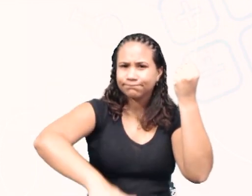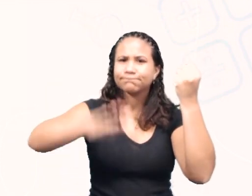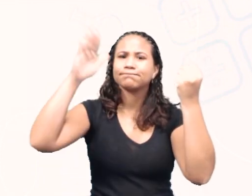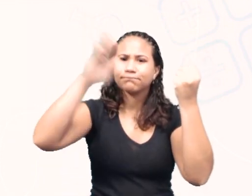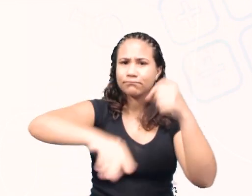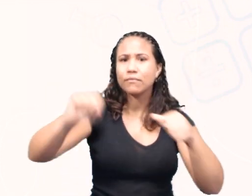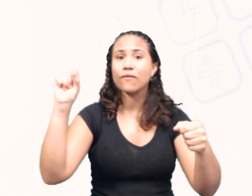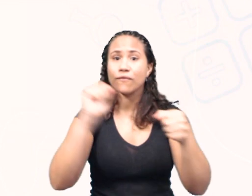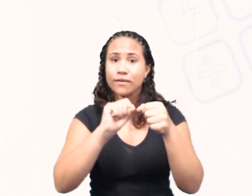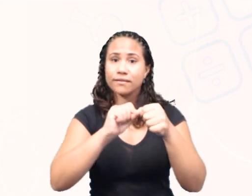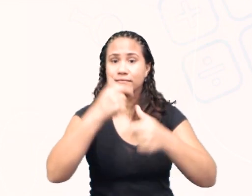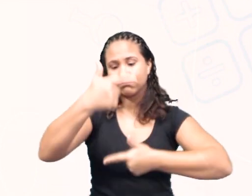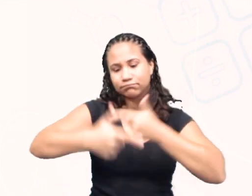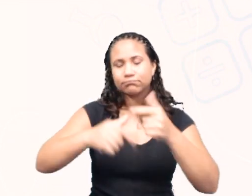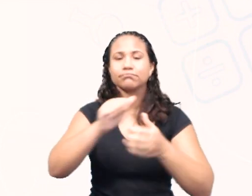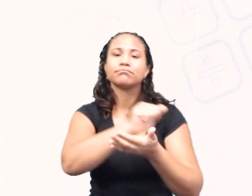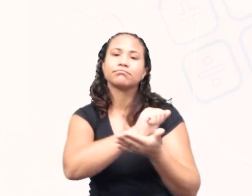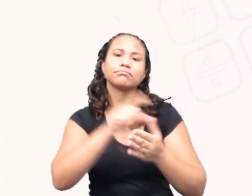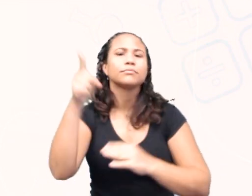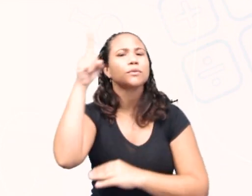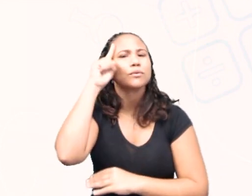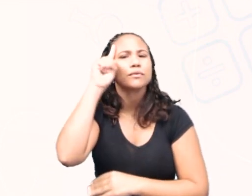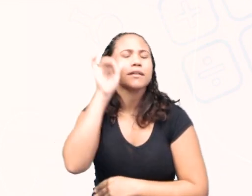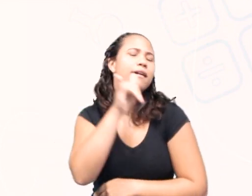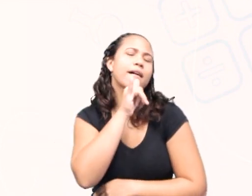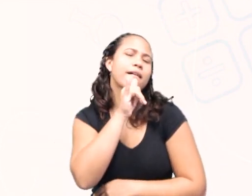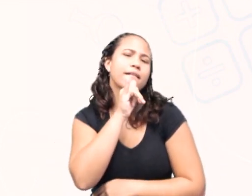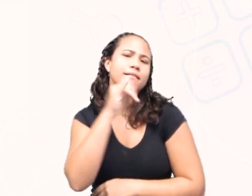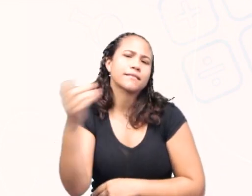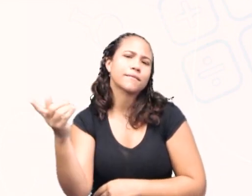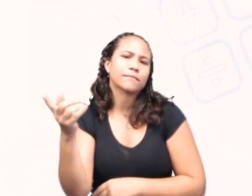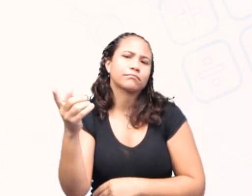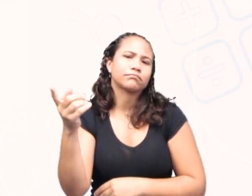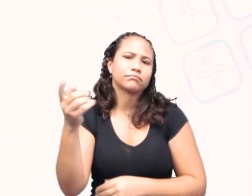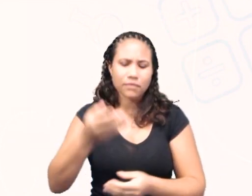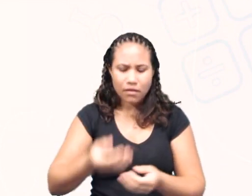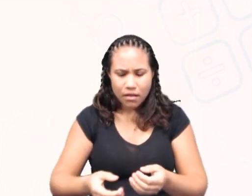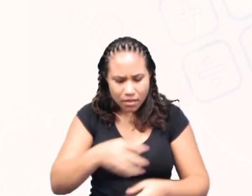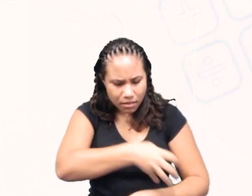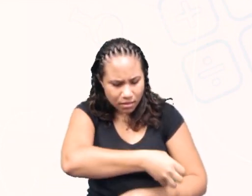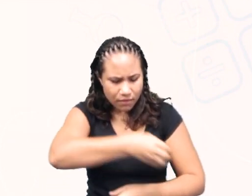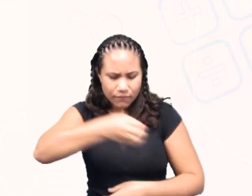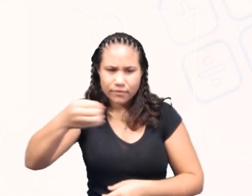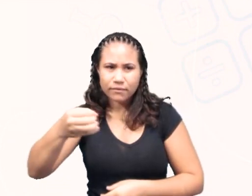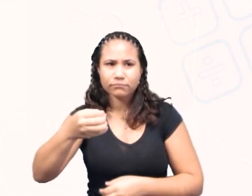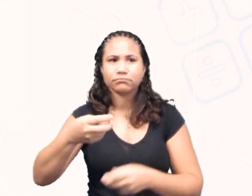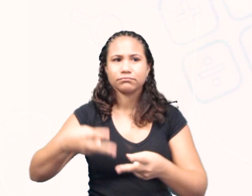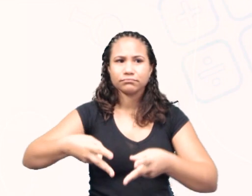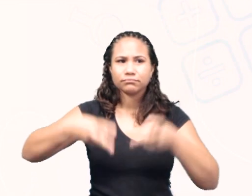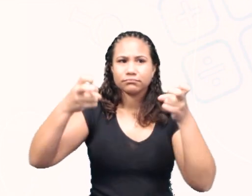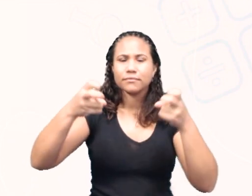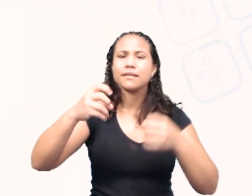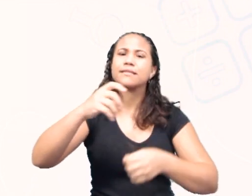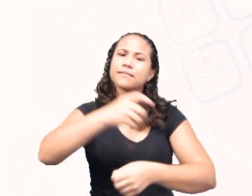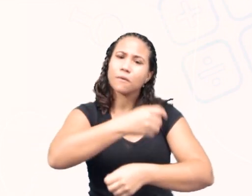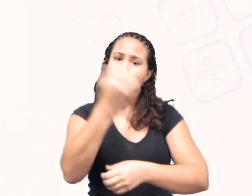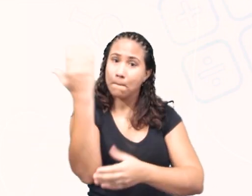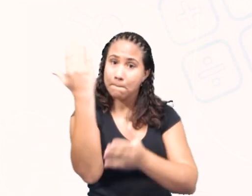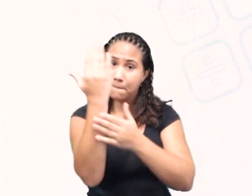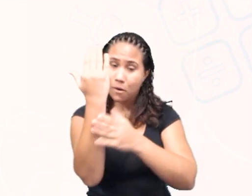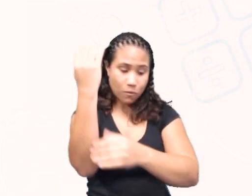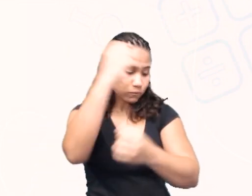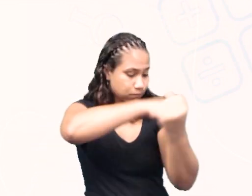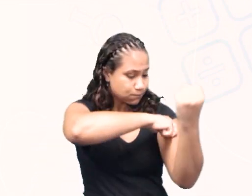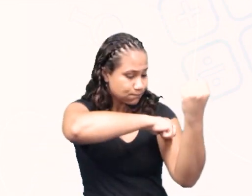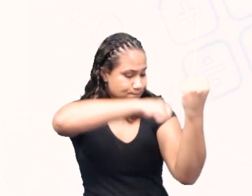executar atividades corriqueiras, como por exemplo, levantar objetos. Como a gente vê aí nessa figura, esse braço está